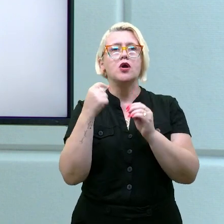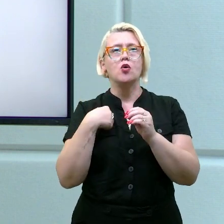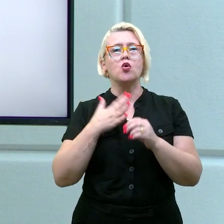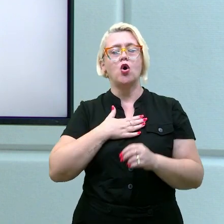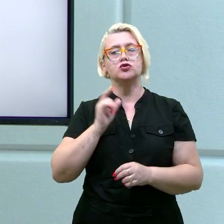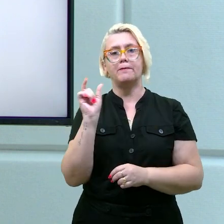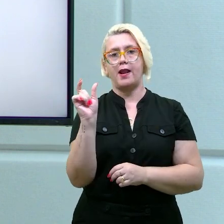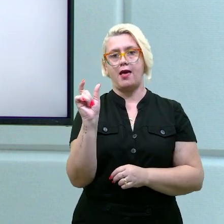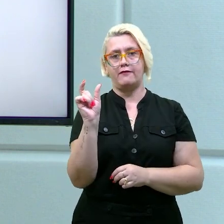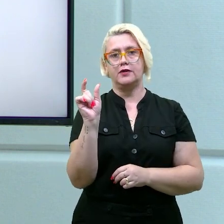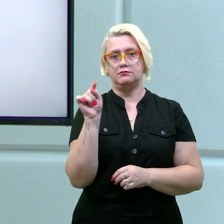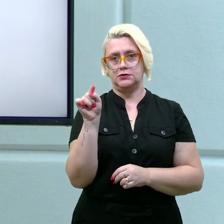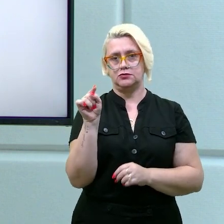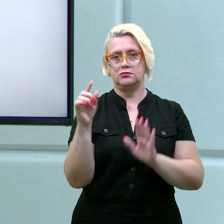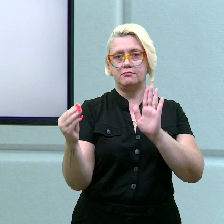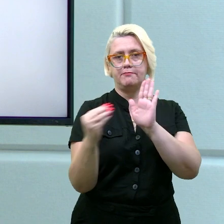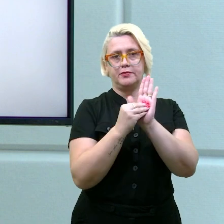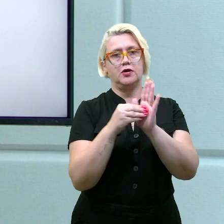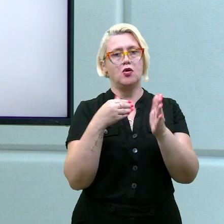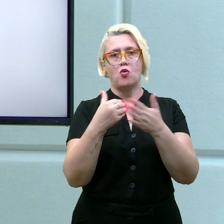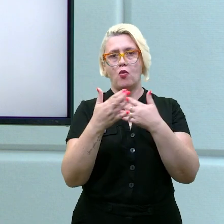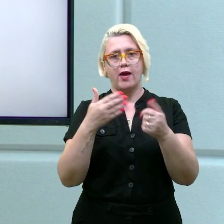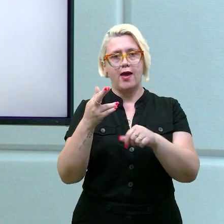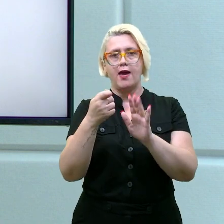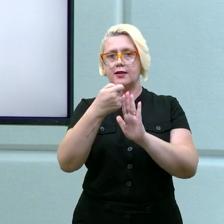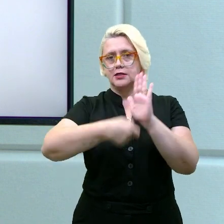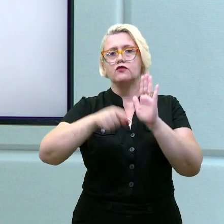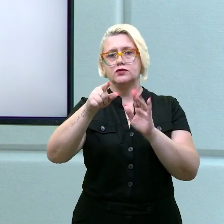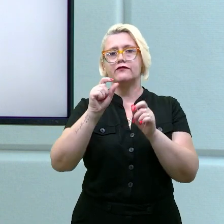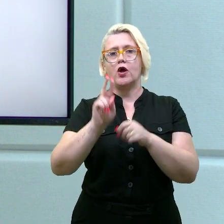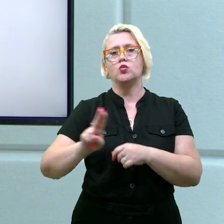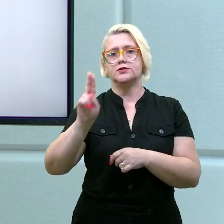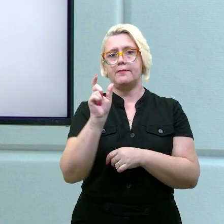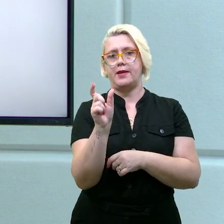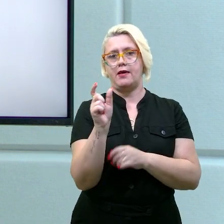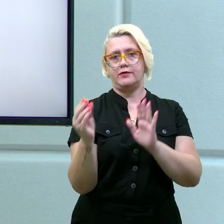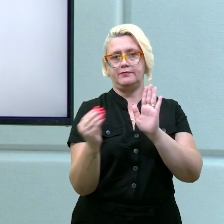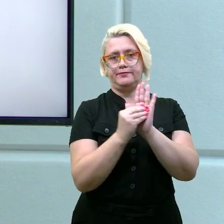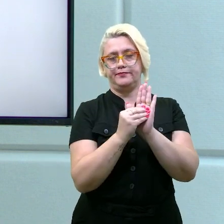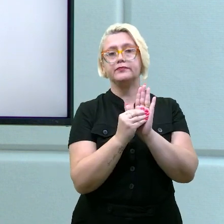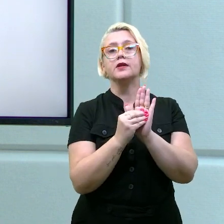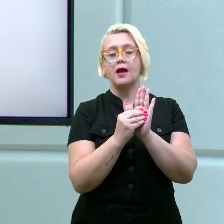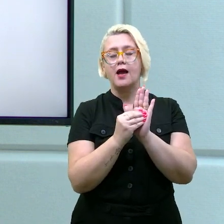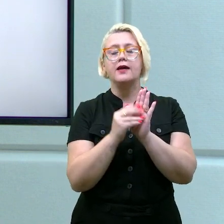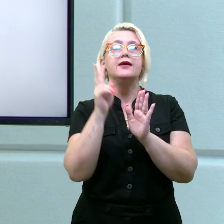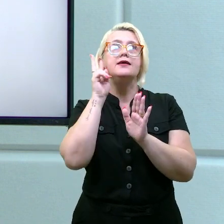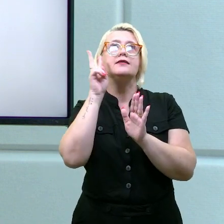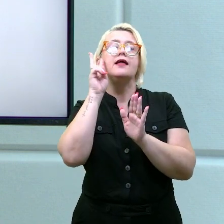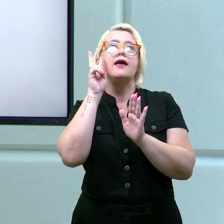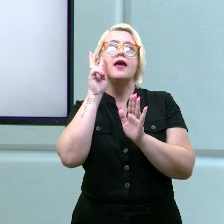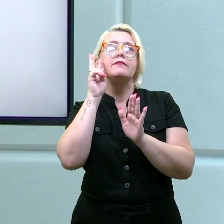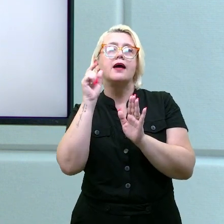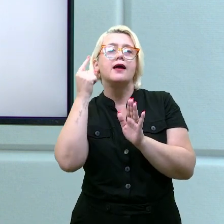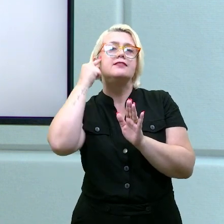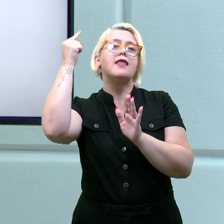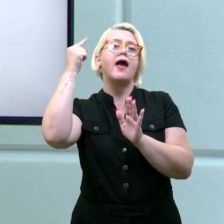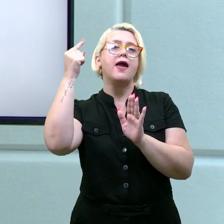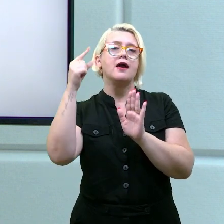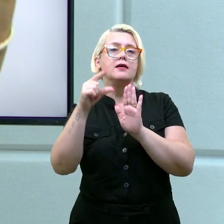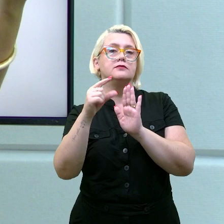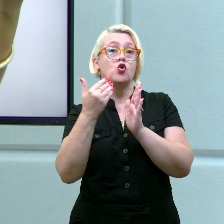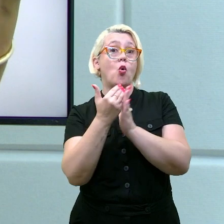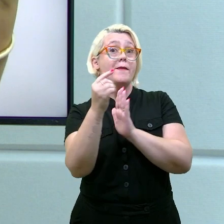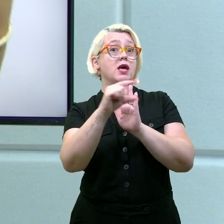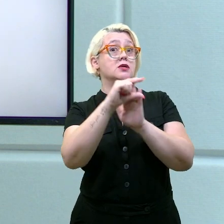desse operador. Pronto, toda redação você usa aquele. E aí você retoma a primeira ideia que está lá na sua introdução. Você não